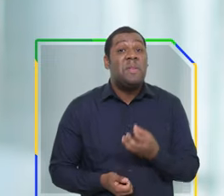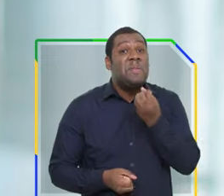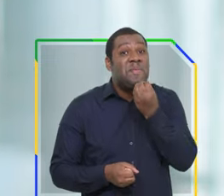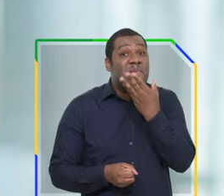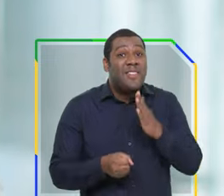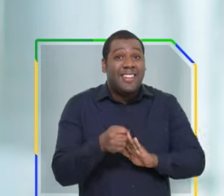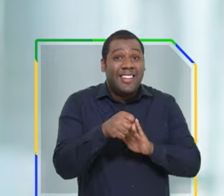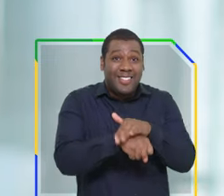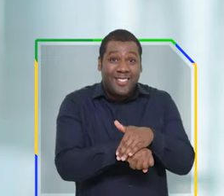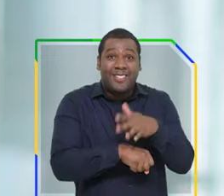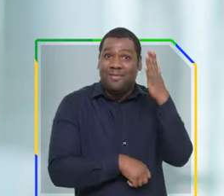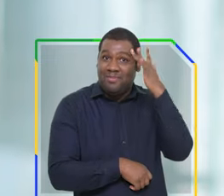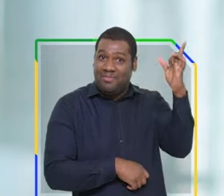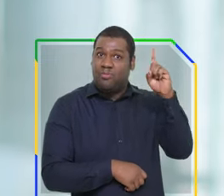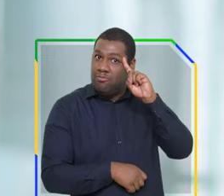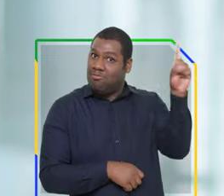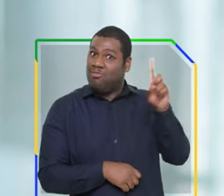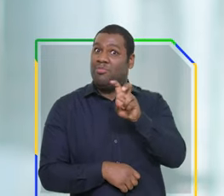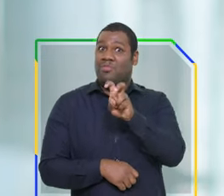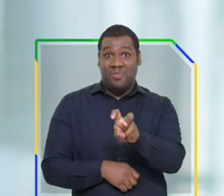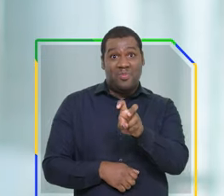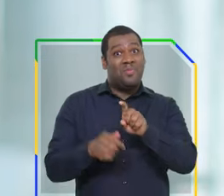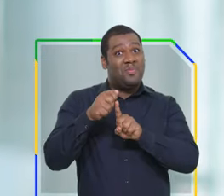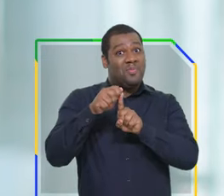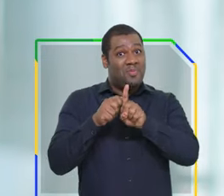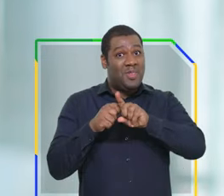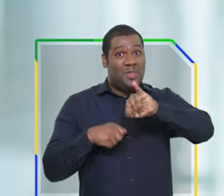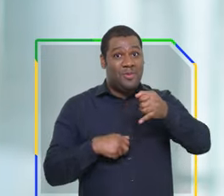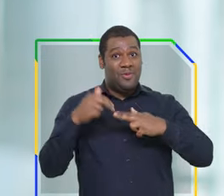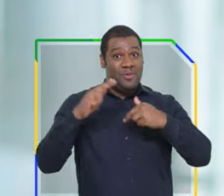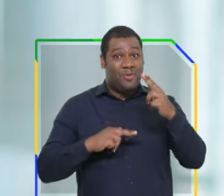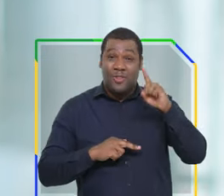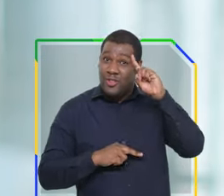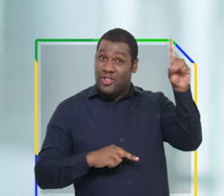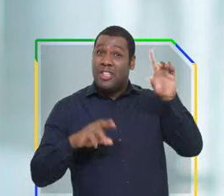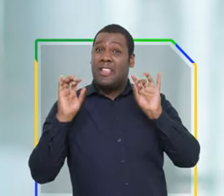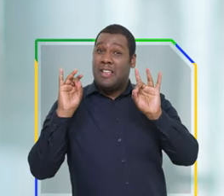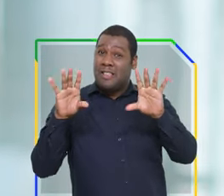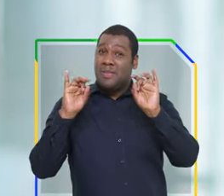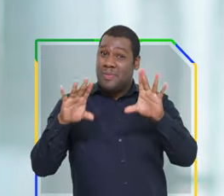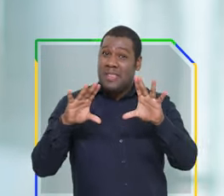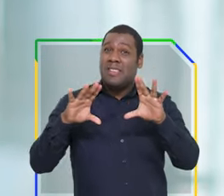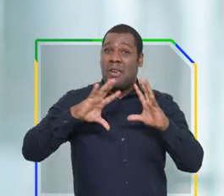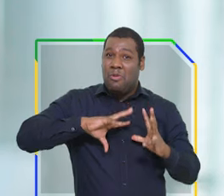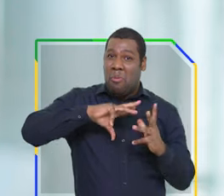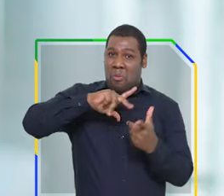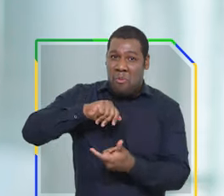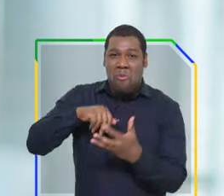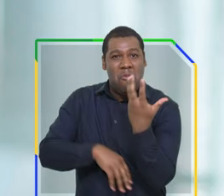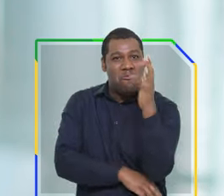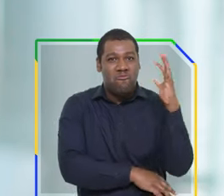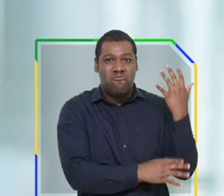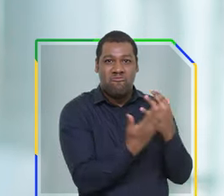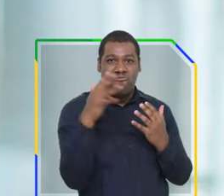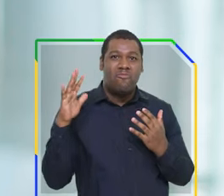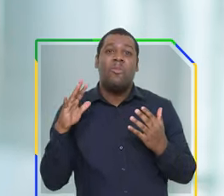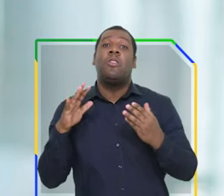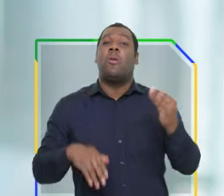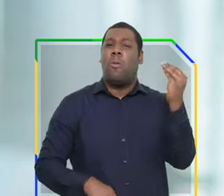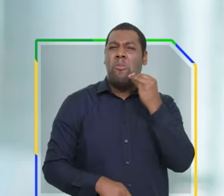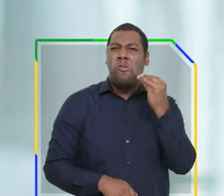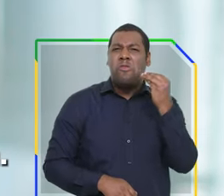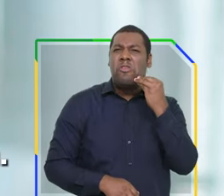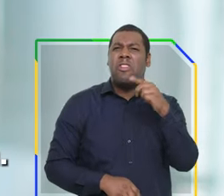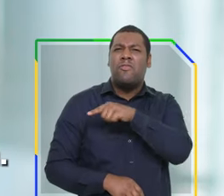Boa noite! Amanhã, dia 5 de junho, é o Dia Mundial do Meio Ambiente. Uma ótima oportunidade para